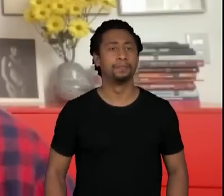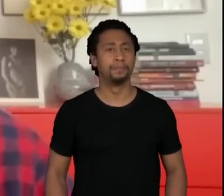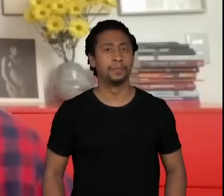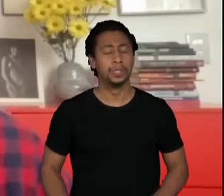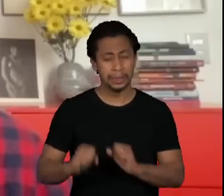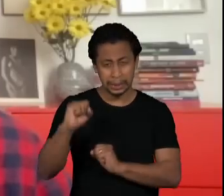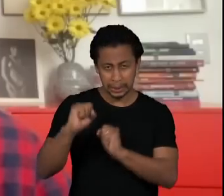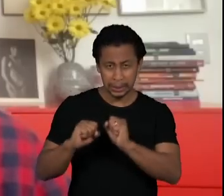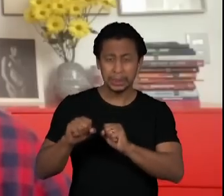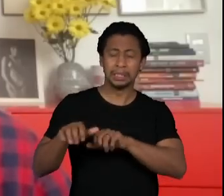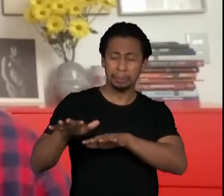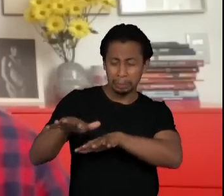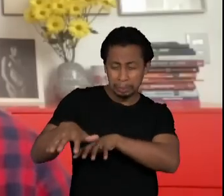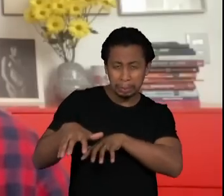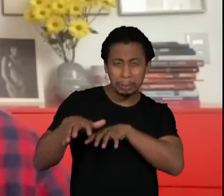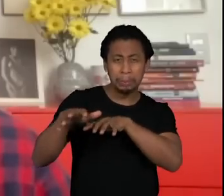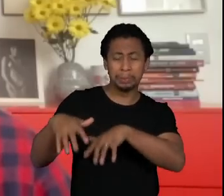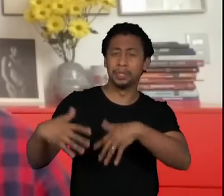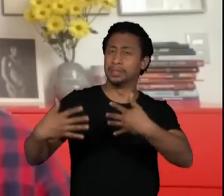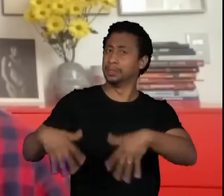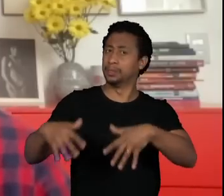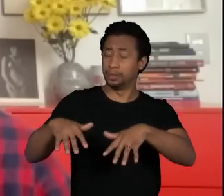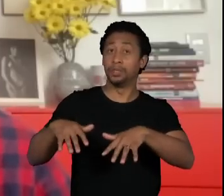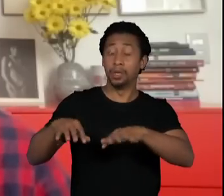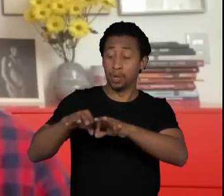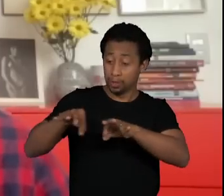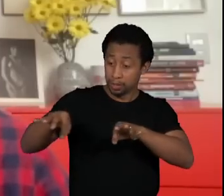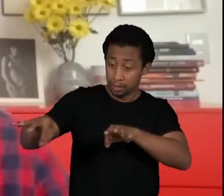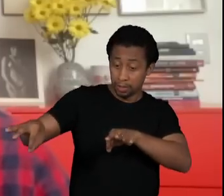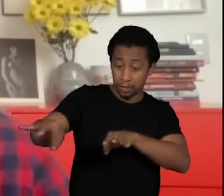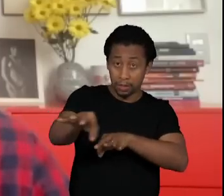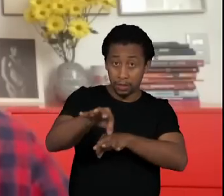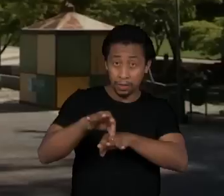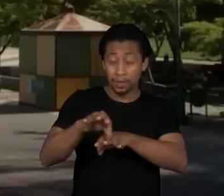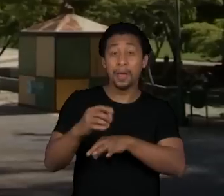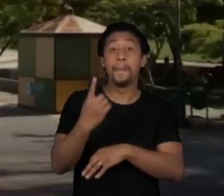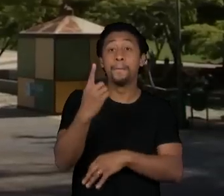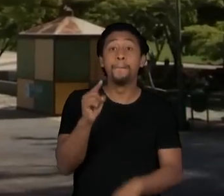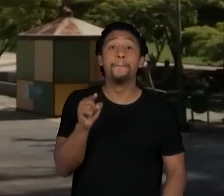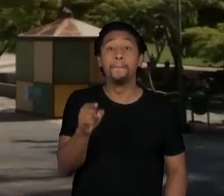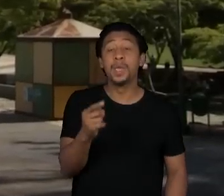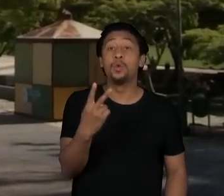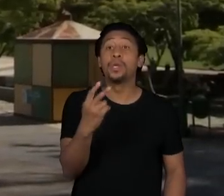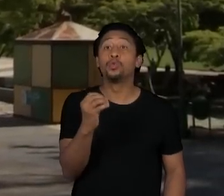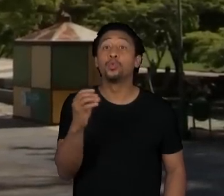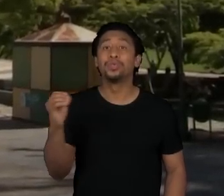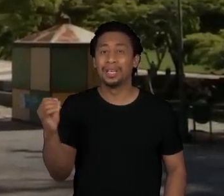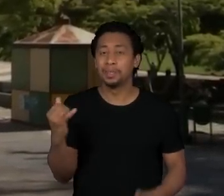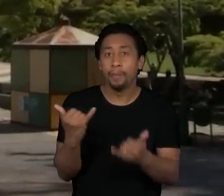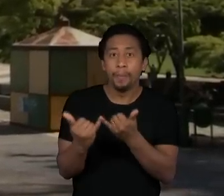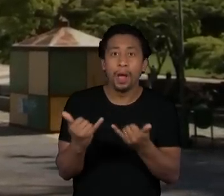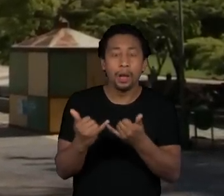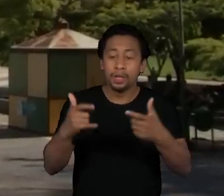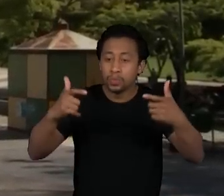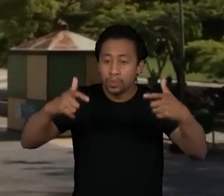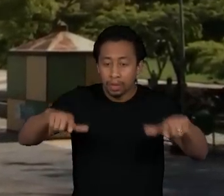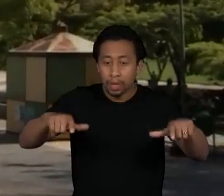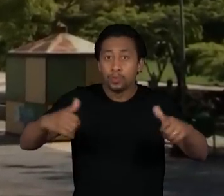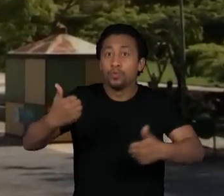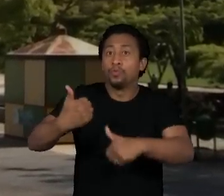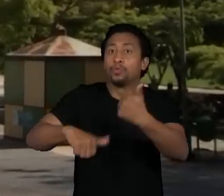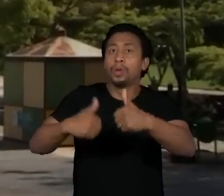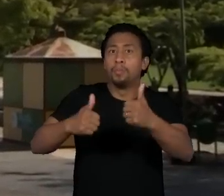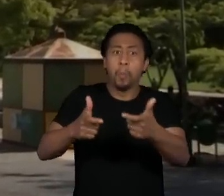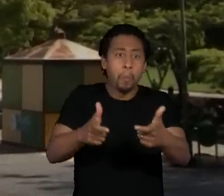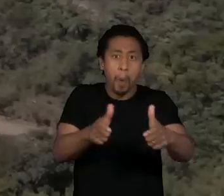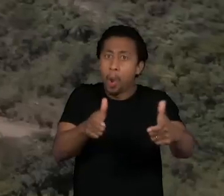minerário. O terreno da Tamisa é equivalente a 1.200 campos de futebol. A gente sabe que essa mesma empresa entrou em 2013 com um